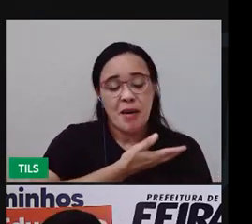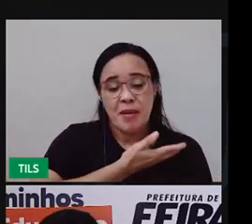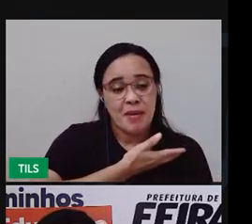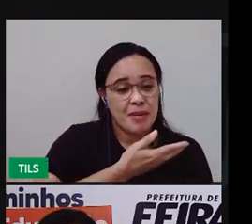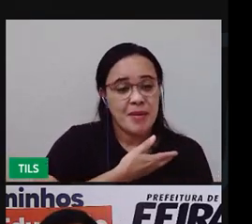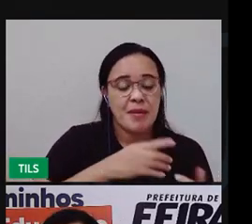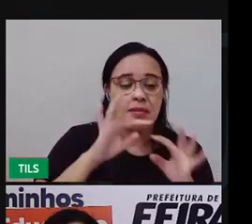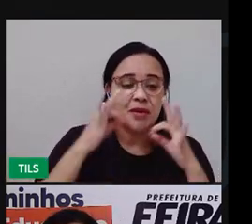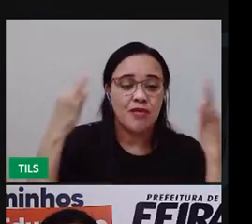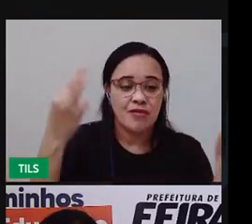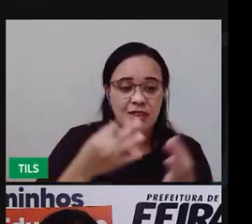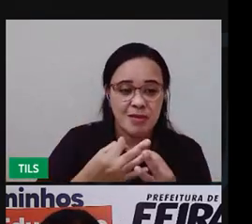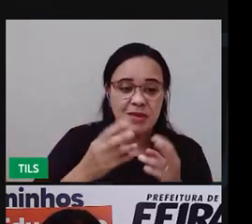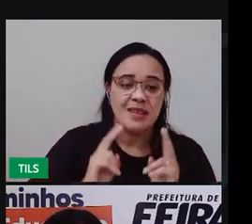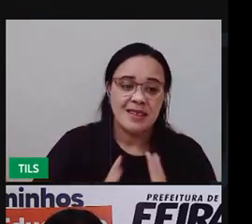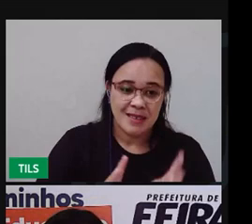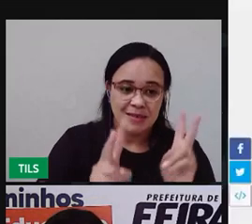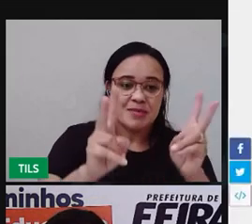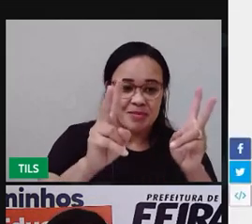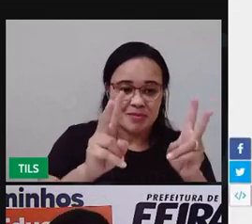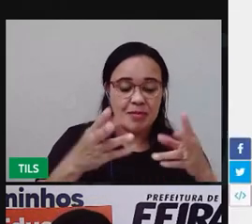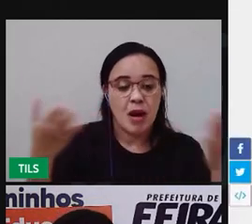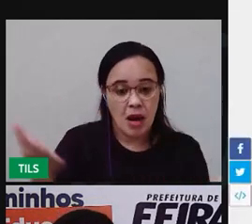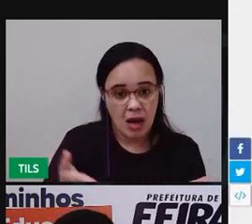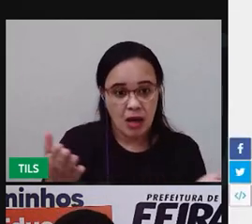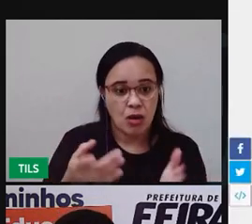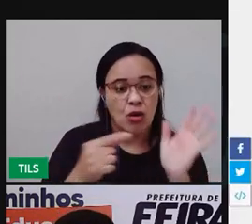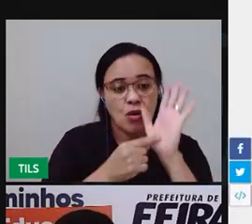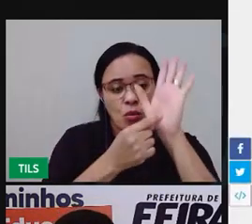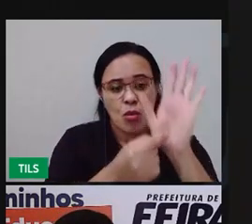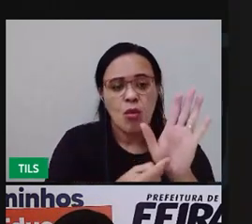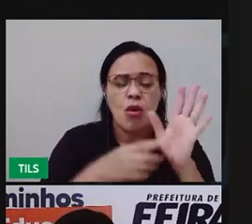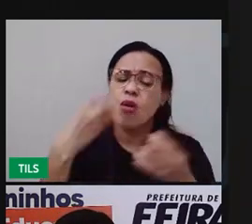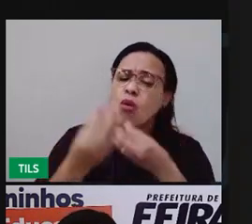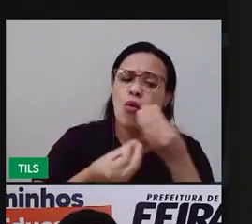Eu vou mostrar aqui como é esse jogo.